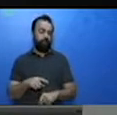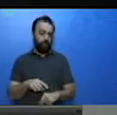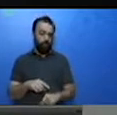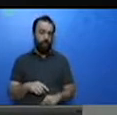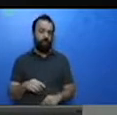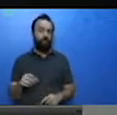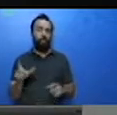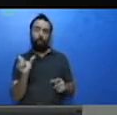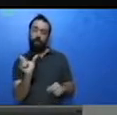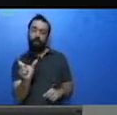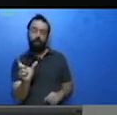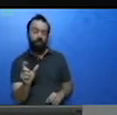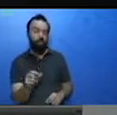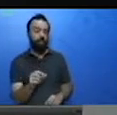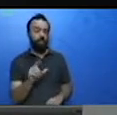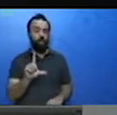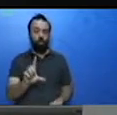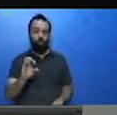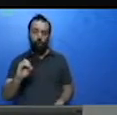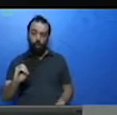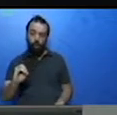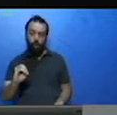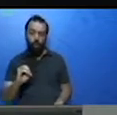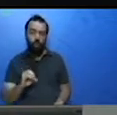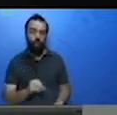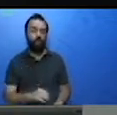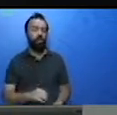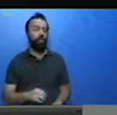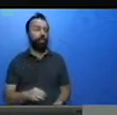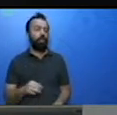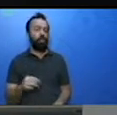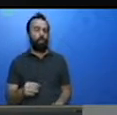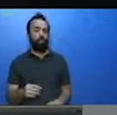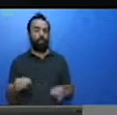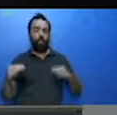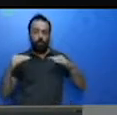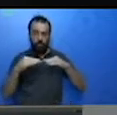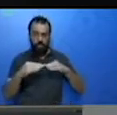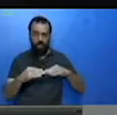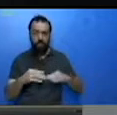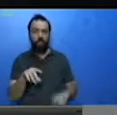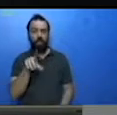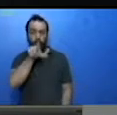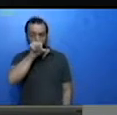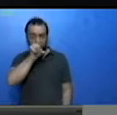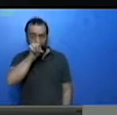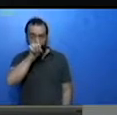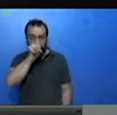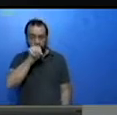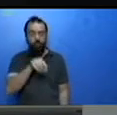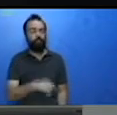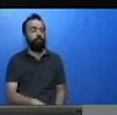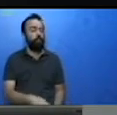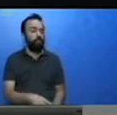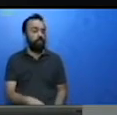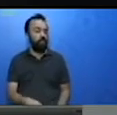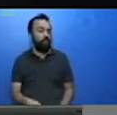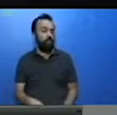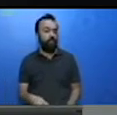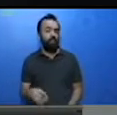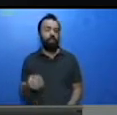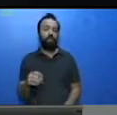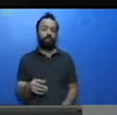Irapuru. No quarto parágrafo, temos o termo O, Lô, que está referindo a